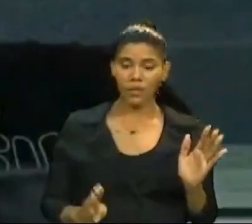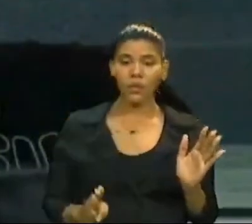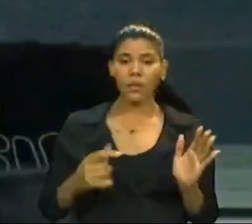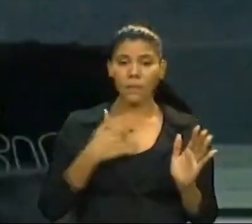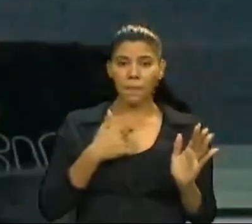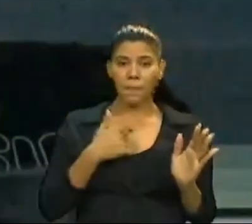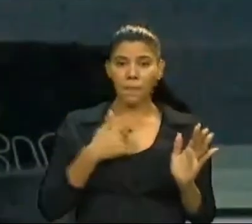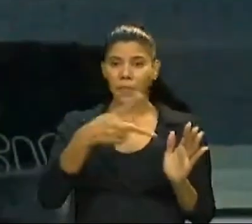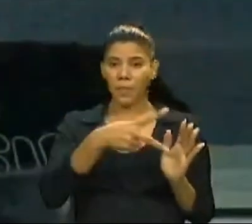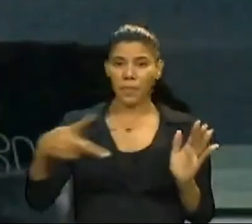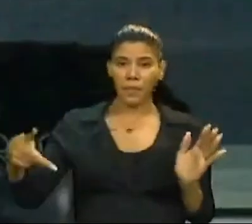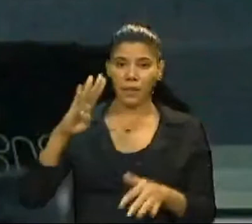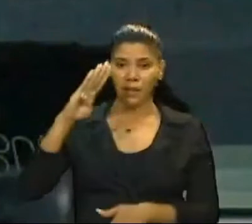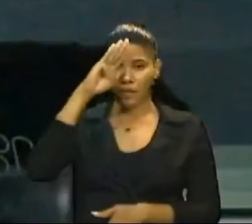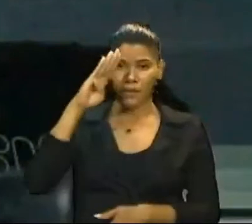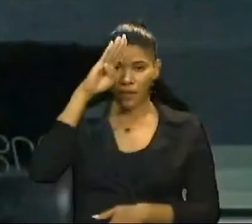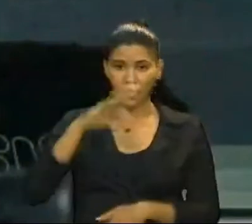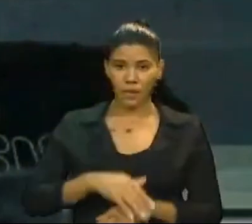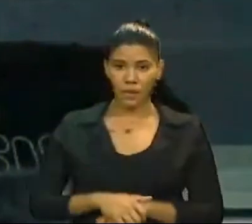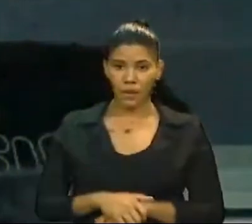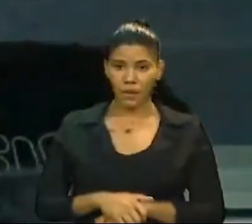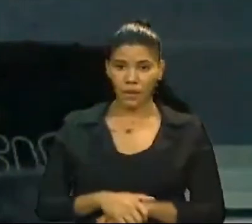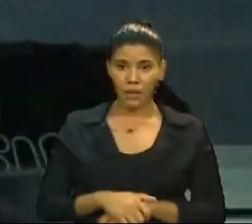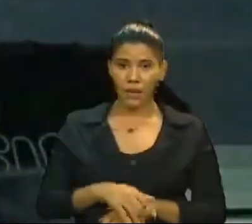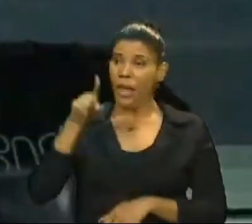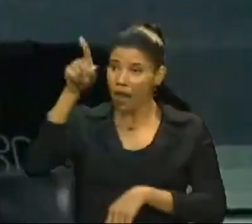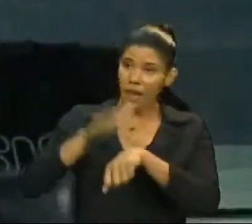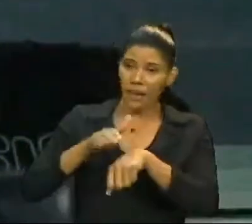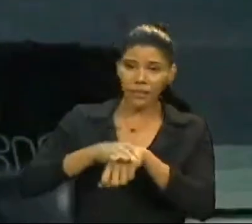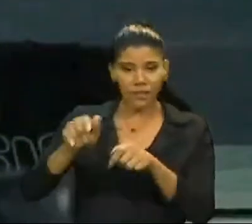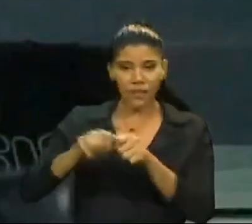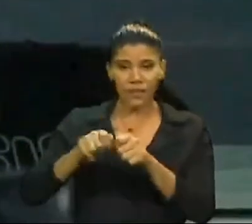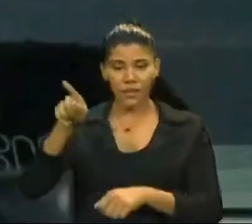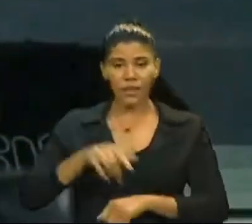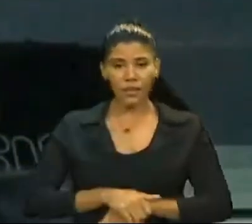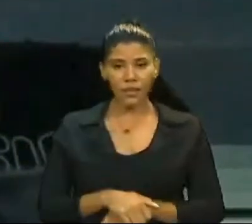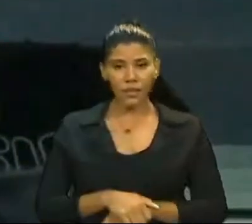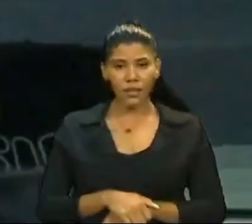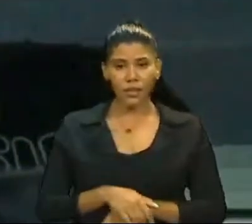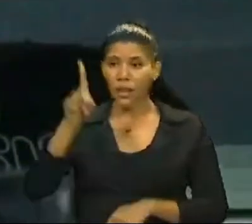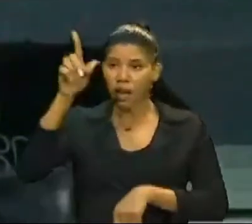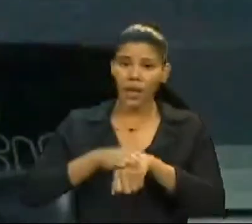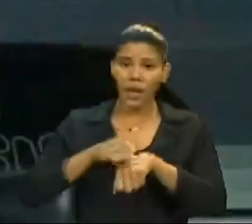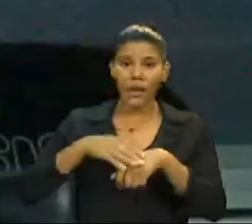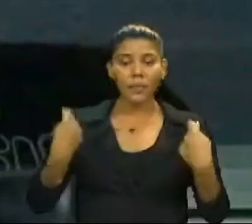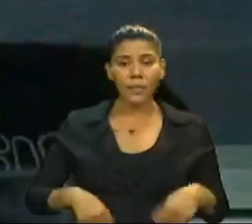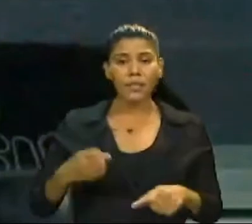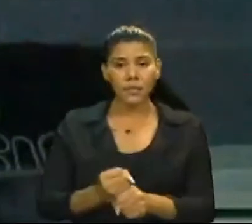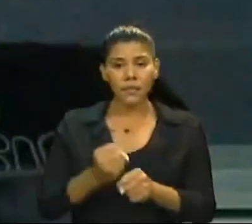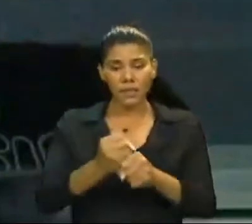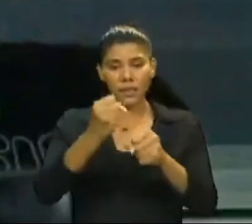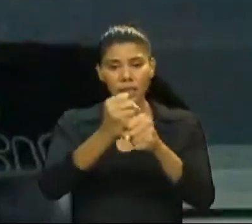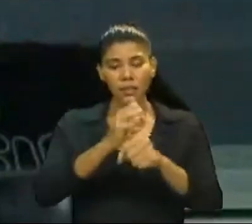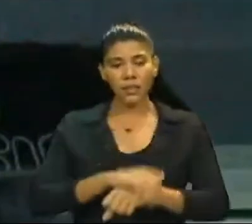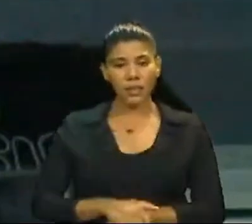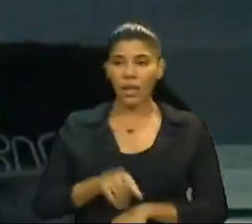brasileiro, é o presidente Bolsonaro. É ele mesmo, ele é que tem que fazer. Ele é que tem que construir as habitações para pessoas carentes.